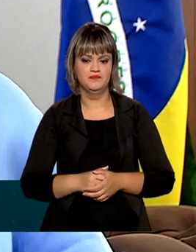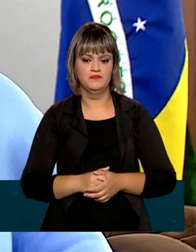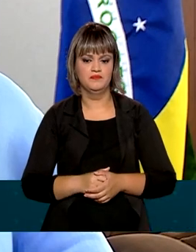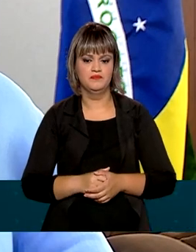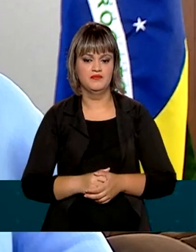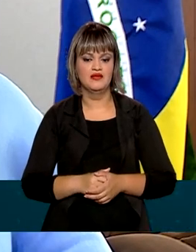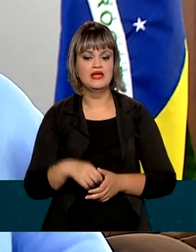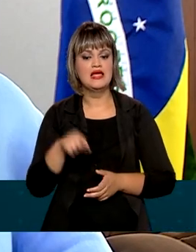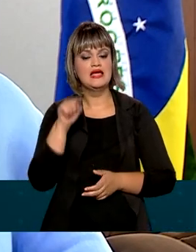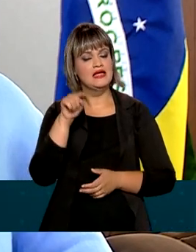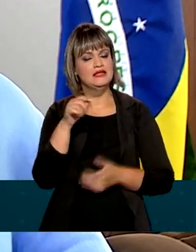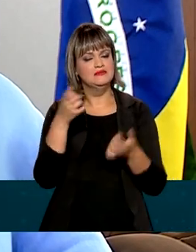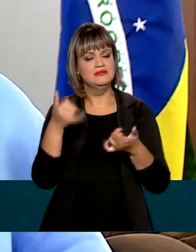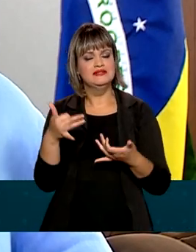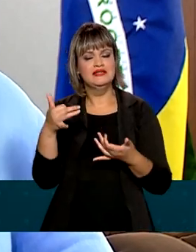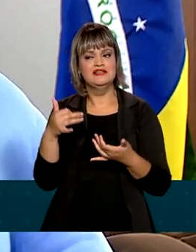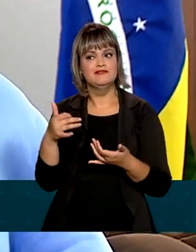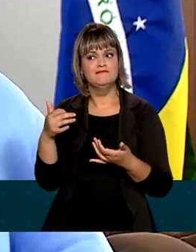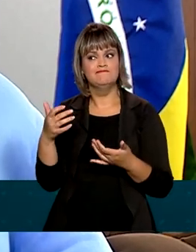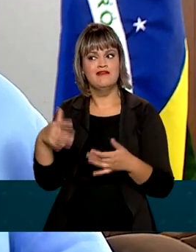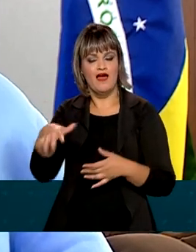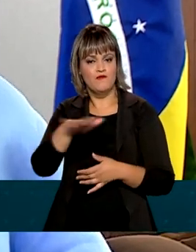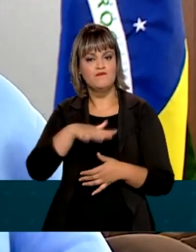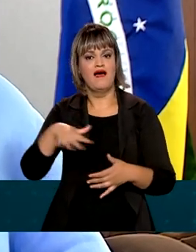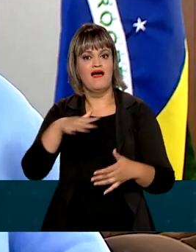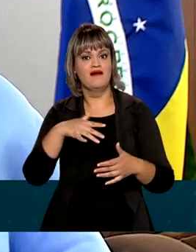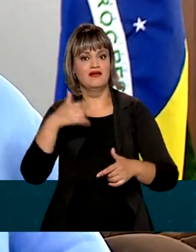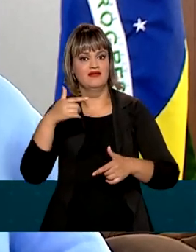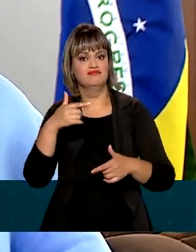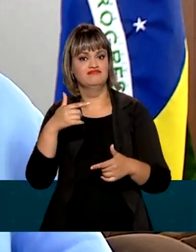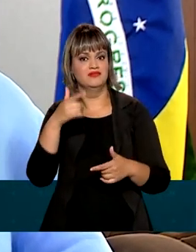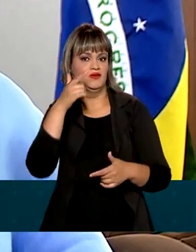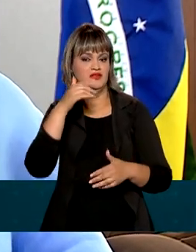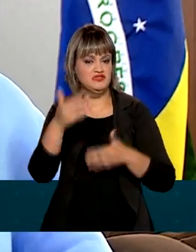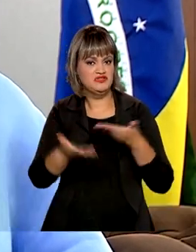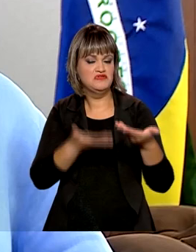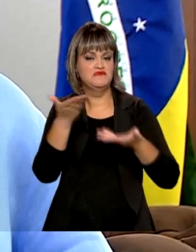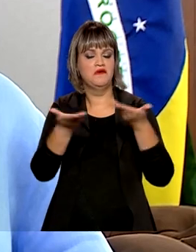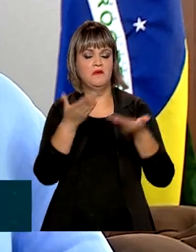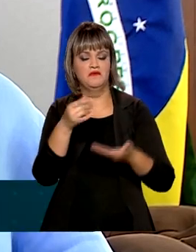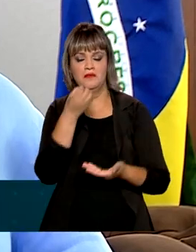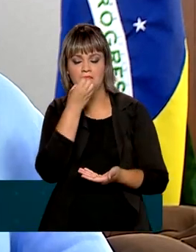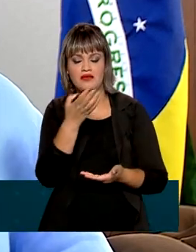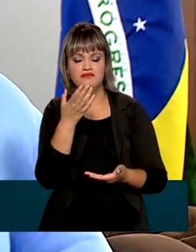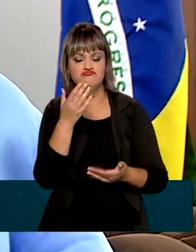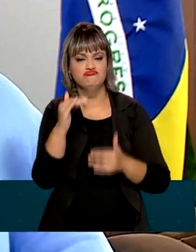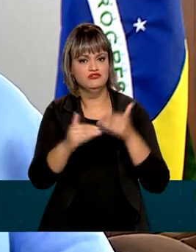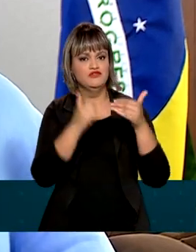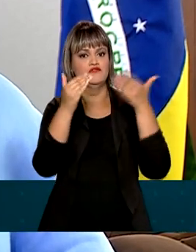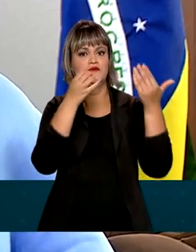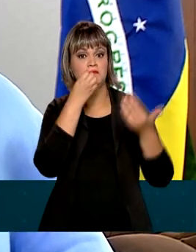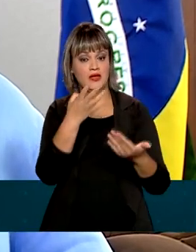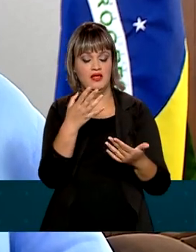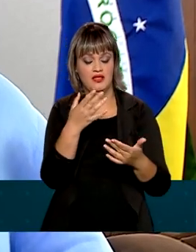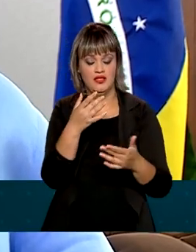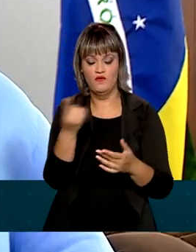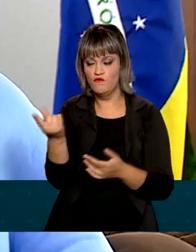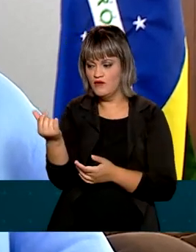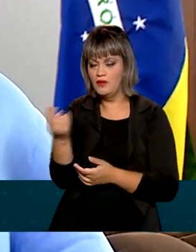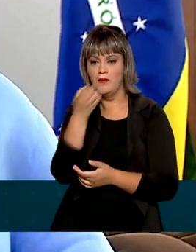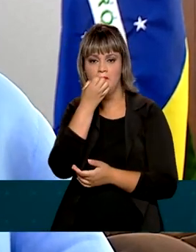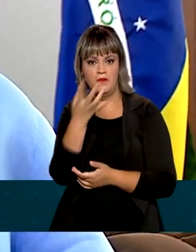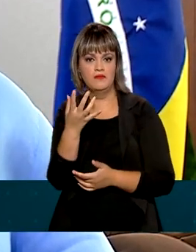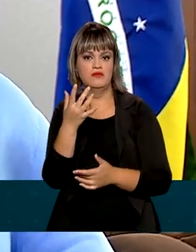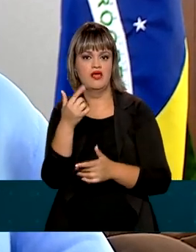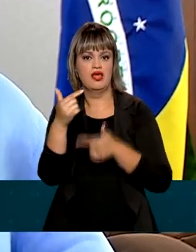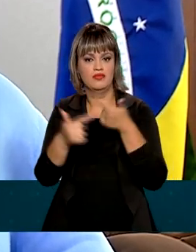entusiasmo do setor, pelos preços, pelo bom desempenho que vem tendo a